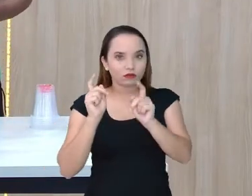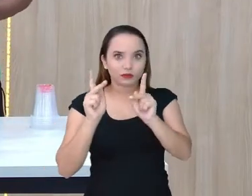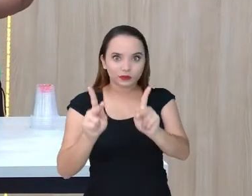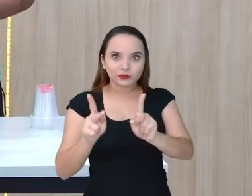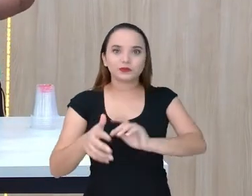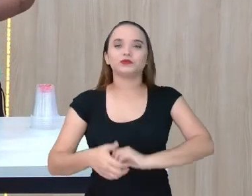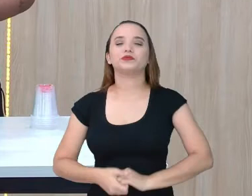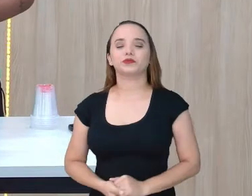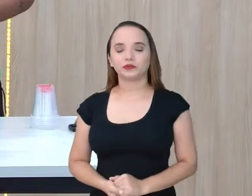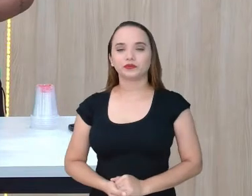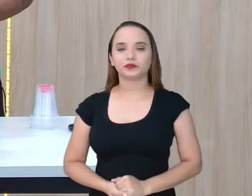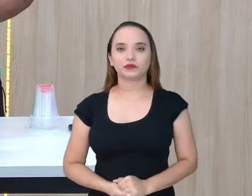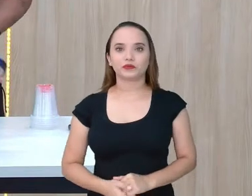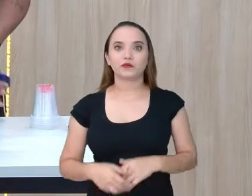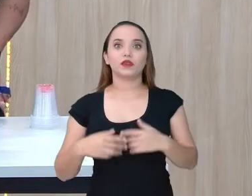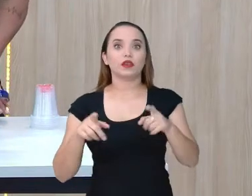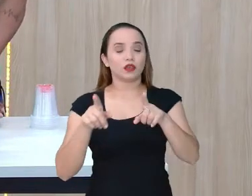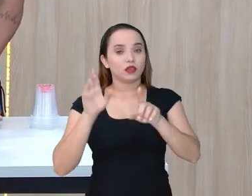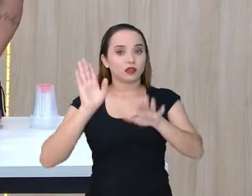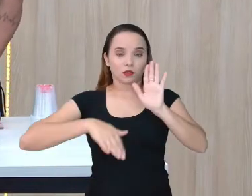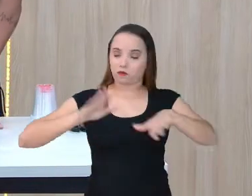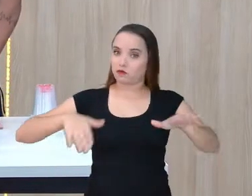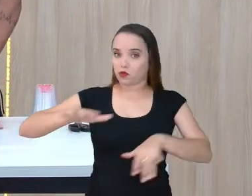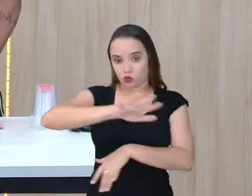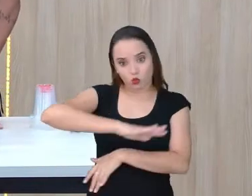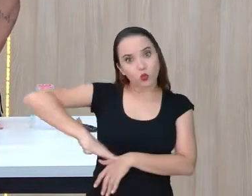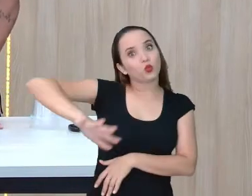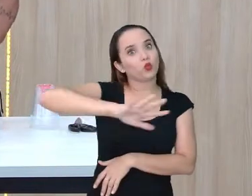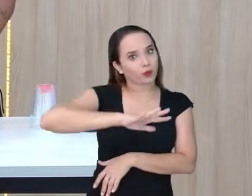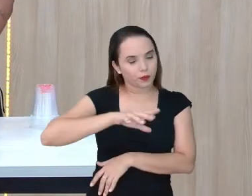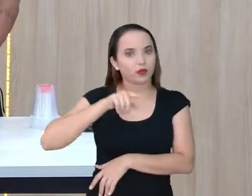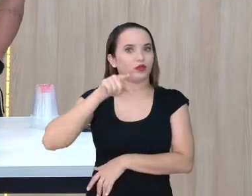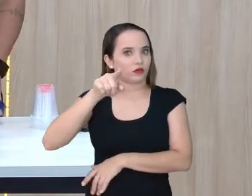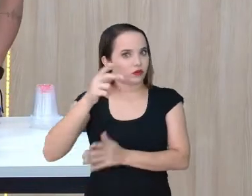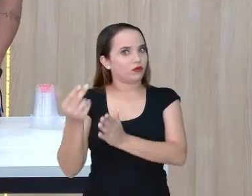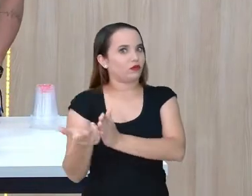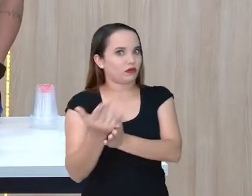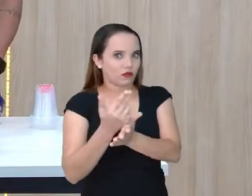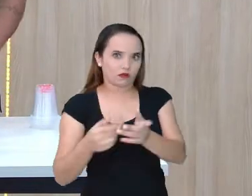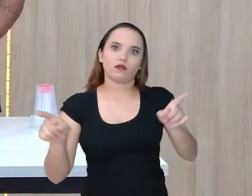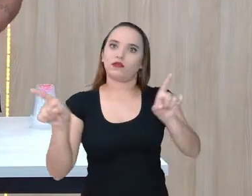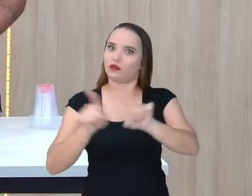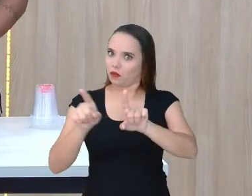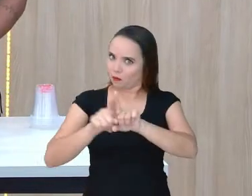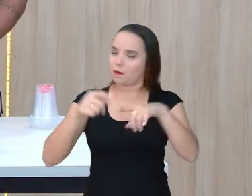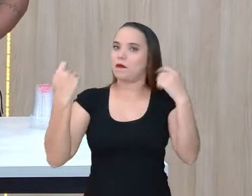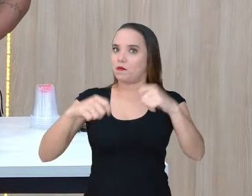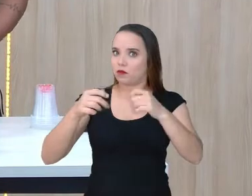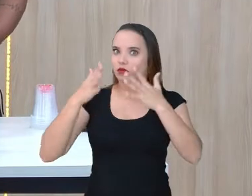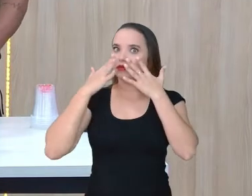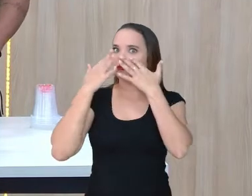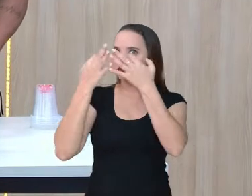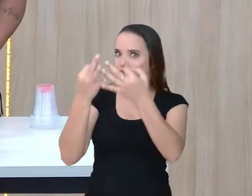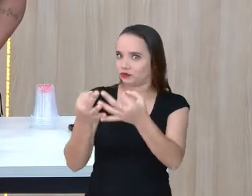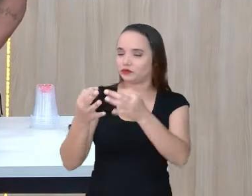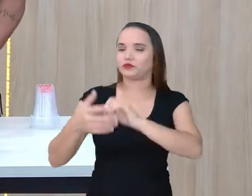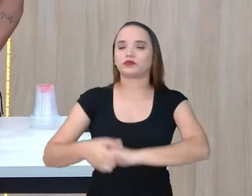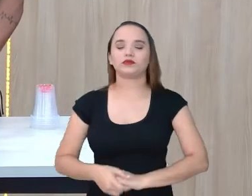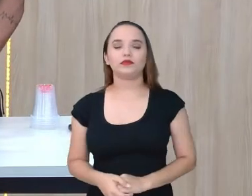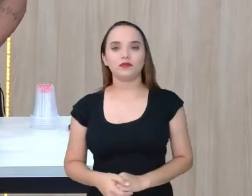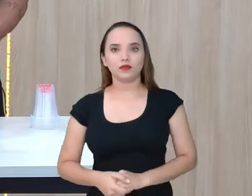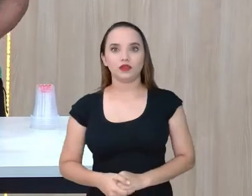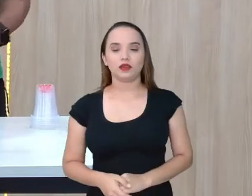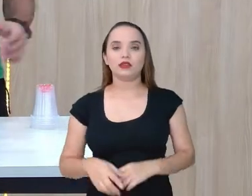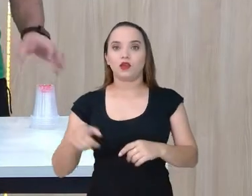tiver aí na sua casa. E dependendo do espaço onde você for desenhar. A gente está falando aí de um local para